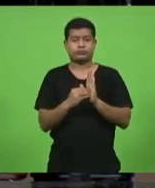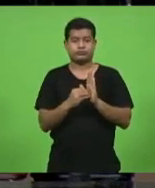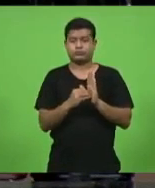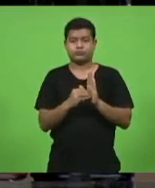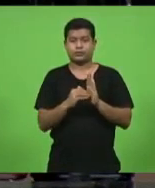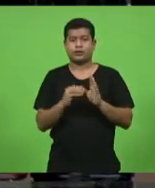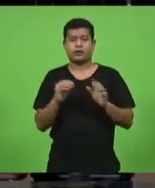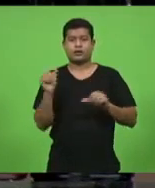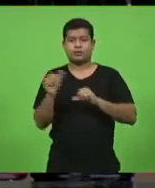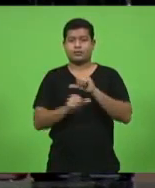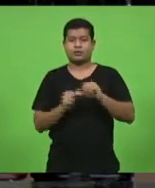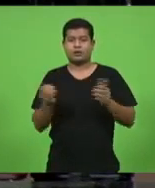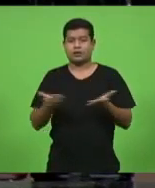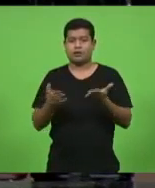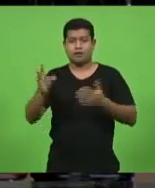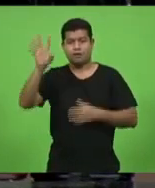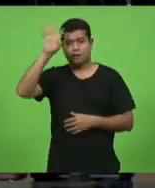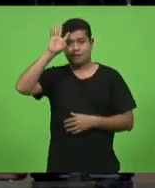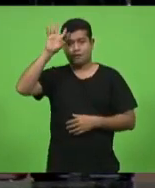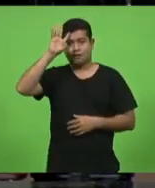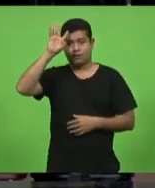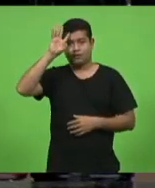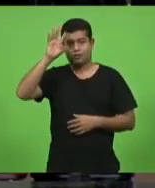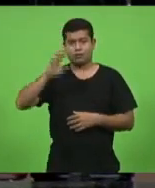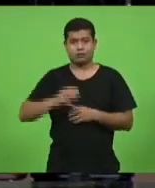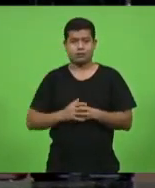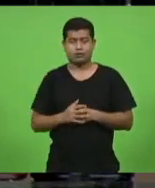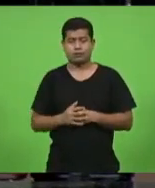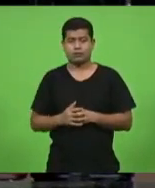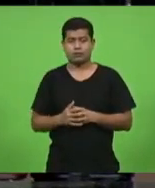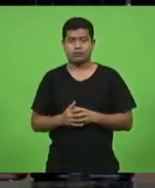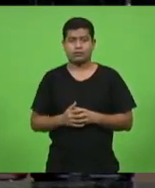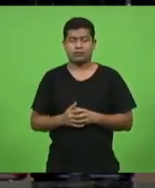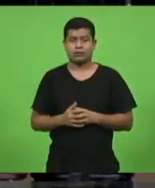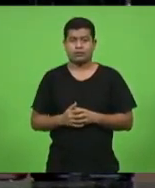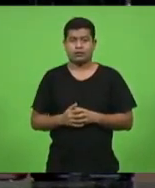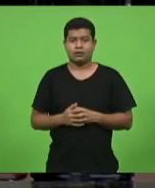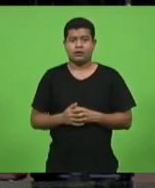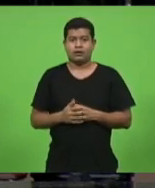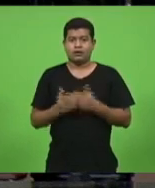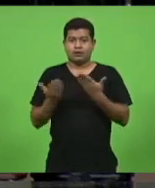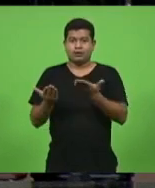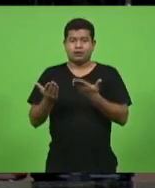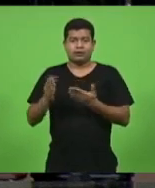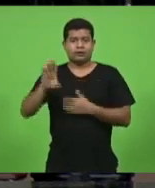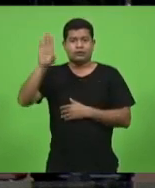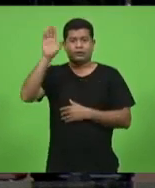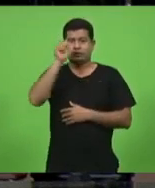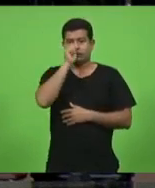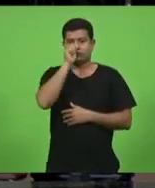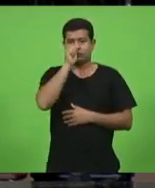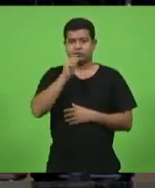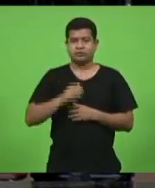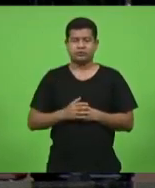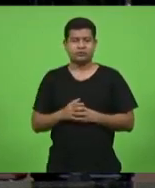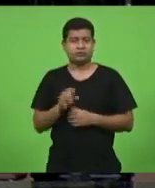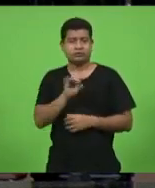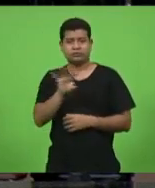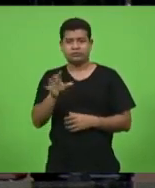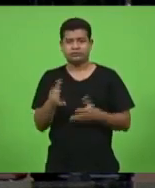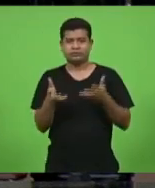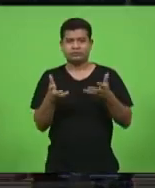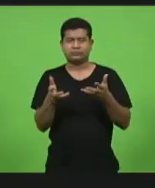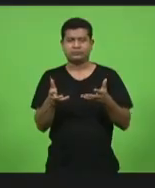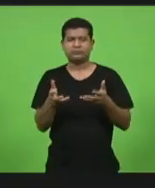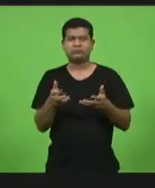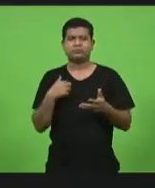quarta-feira e esta questão de ordem senhor deputado João Amin questão de ordem isso não só fazer